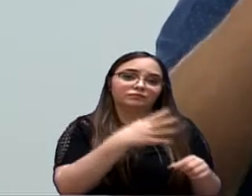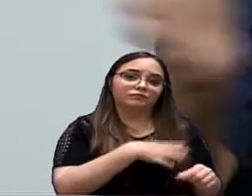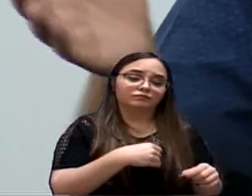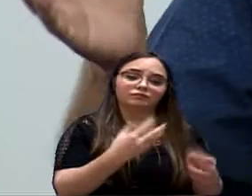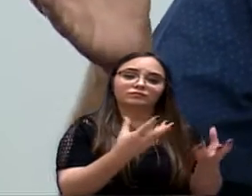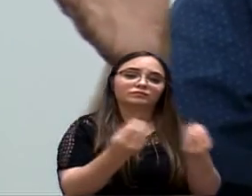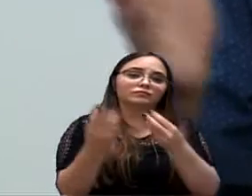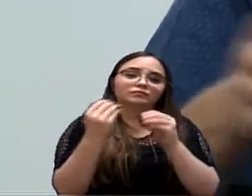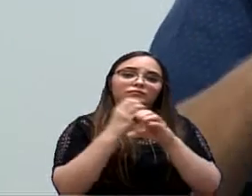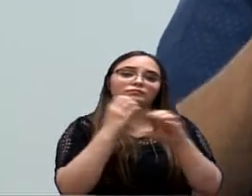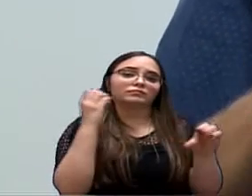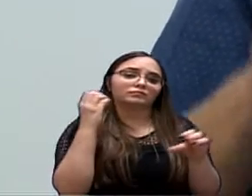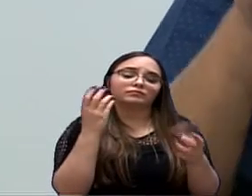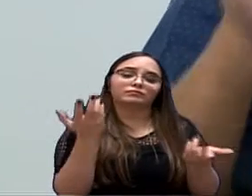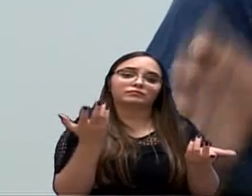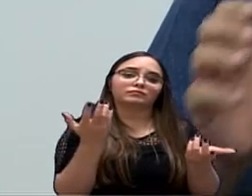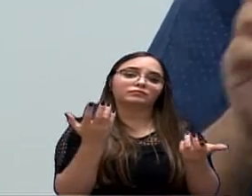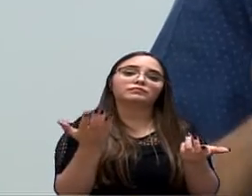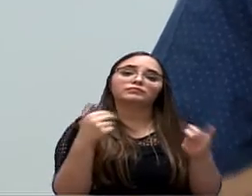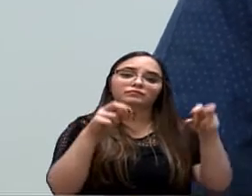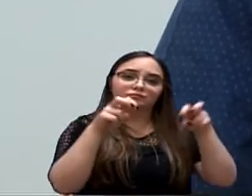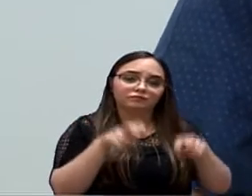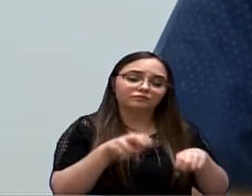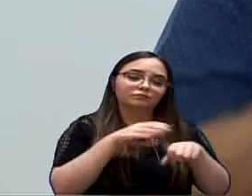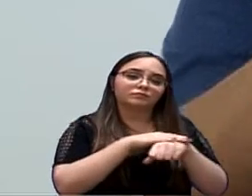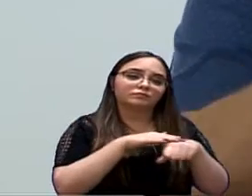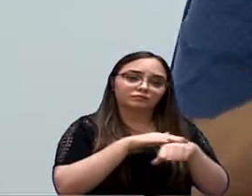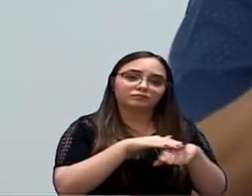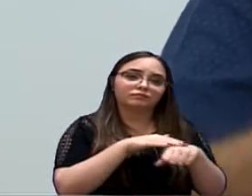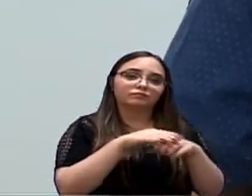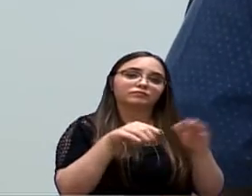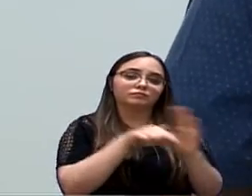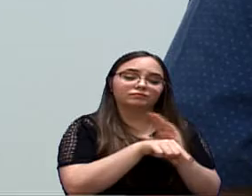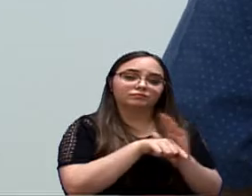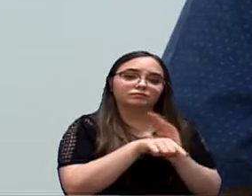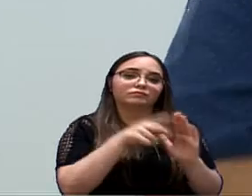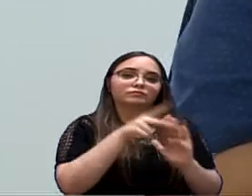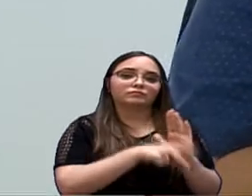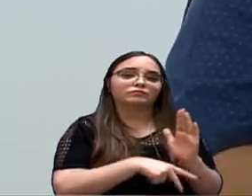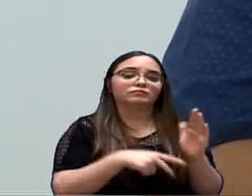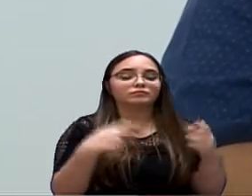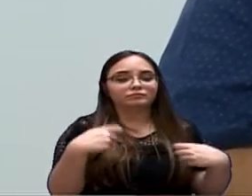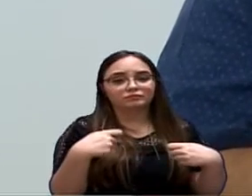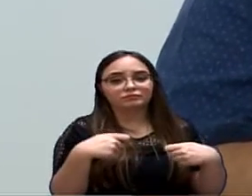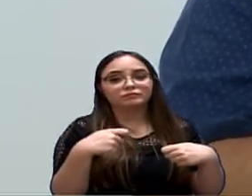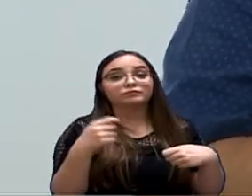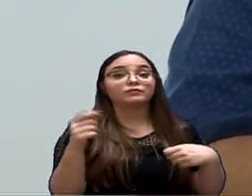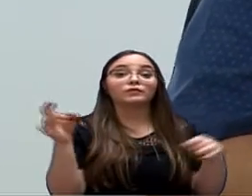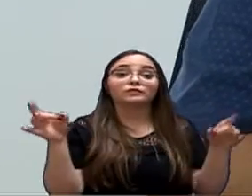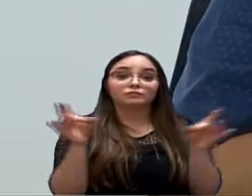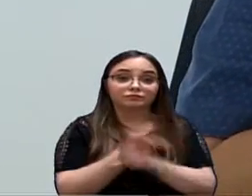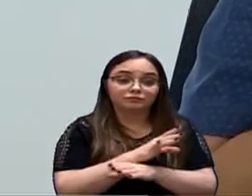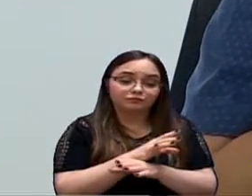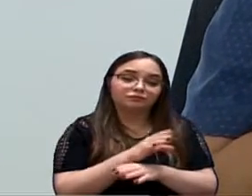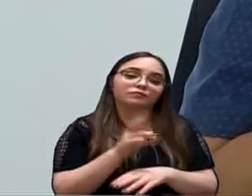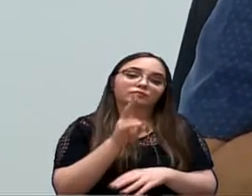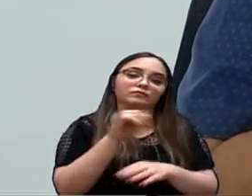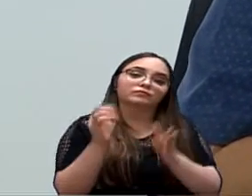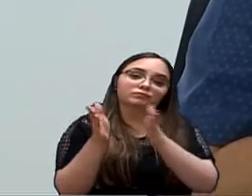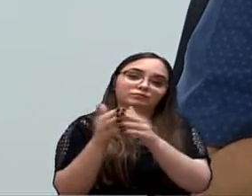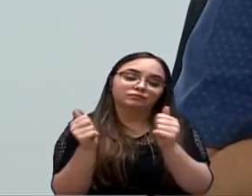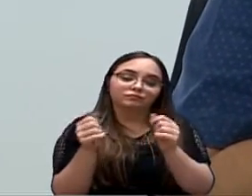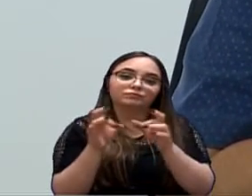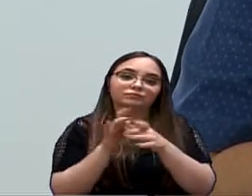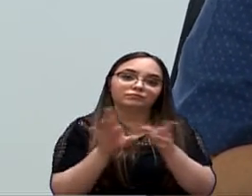filho, tem todo mundo ali engenheiro. Vamos sentar, vamos analisar o projeto. Só que eu vou pedir a aprovação desse projeto. A hora que vier, ou vou pedir a aprovação